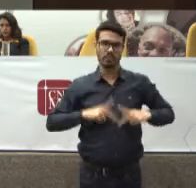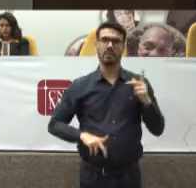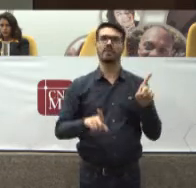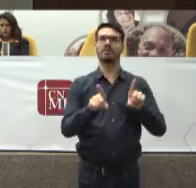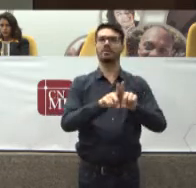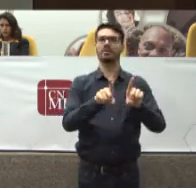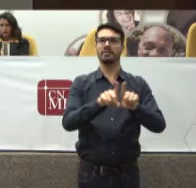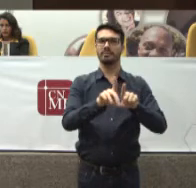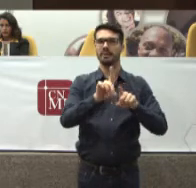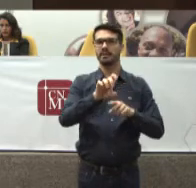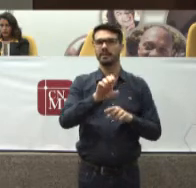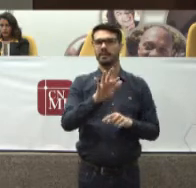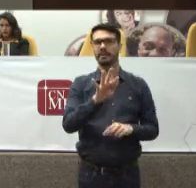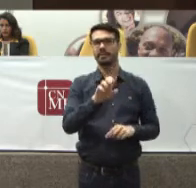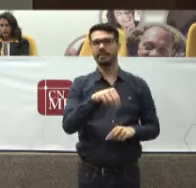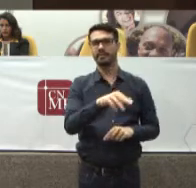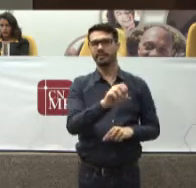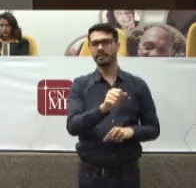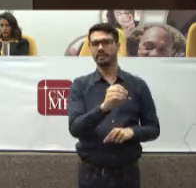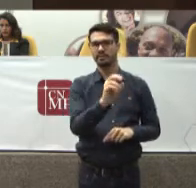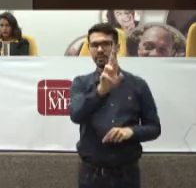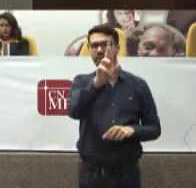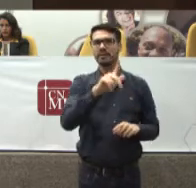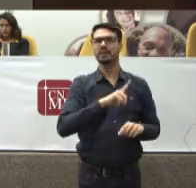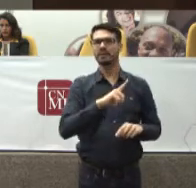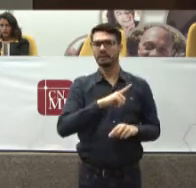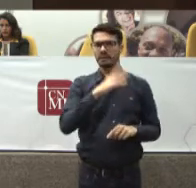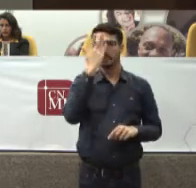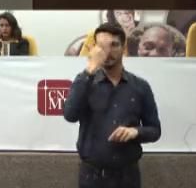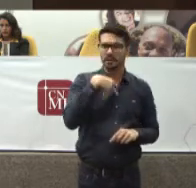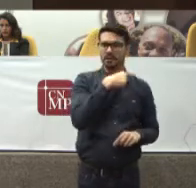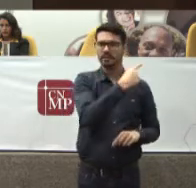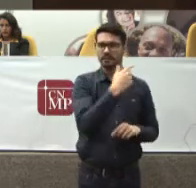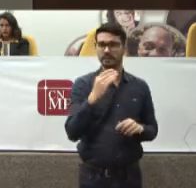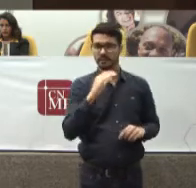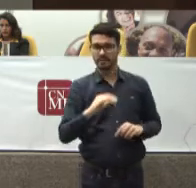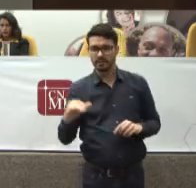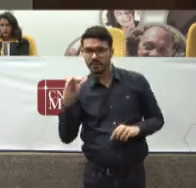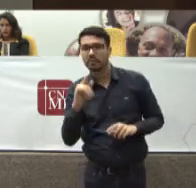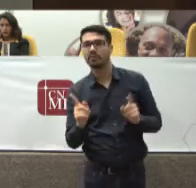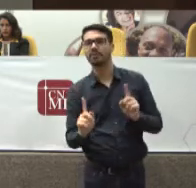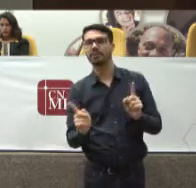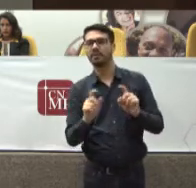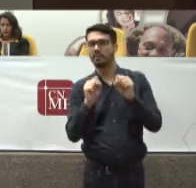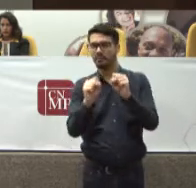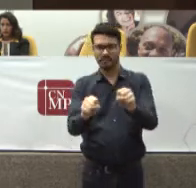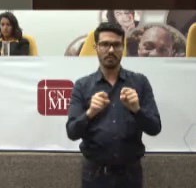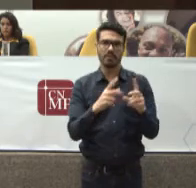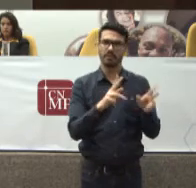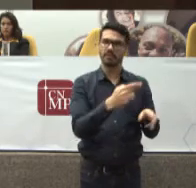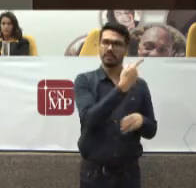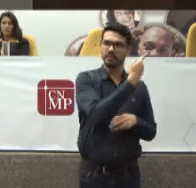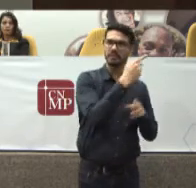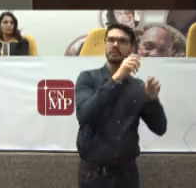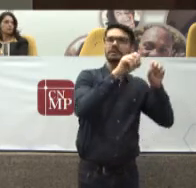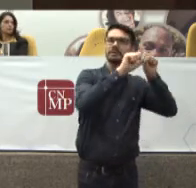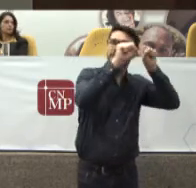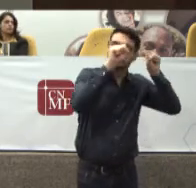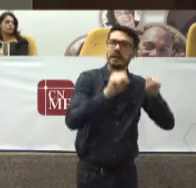ação Procure saber Se há ou não Evidência científica E isso pode ser feito Consultando esses sites